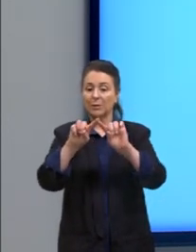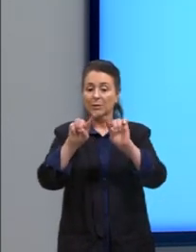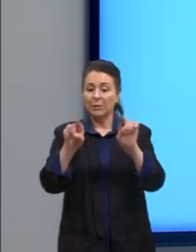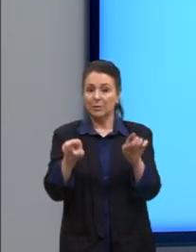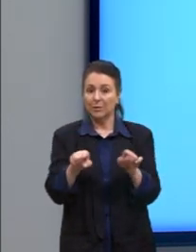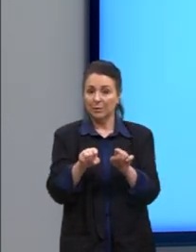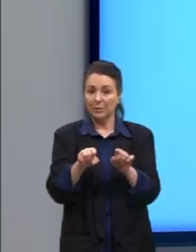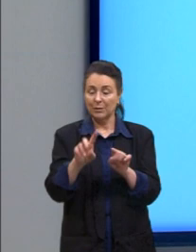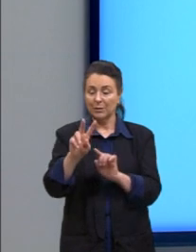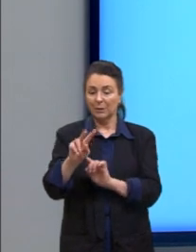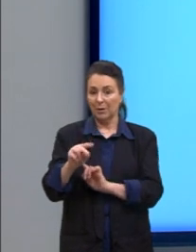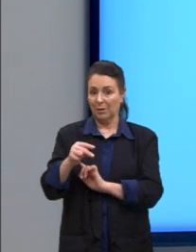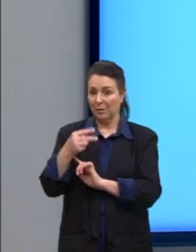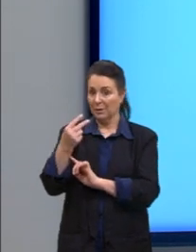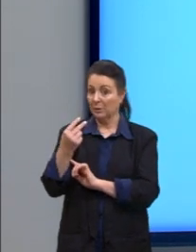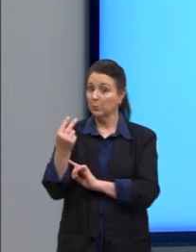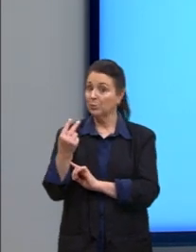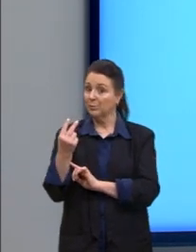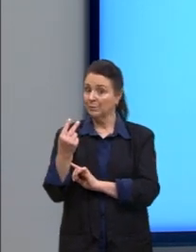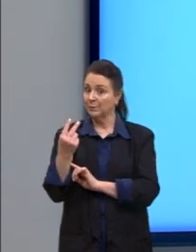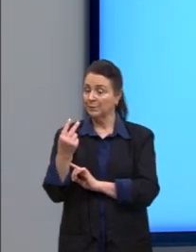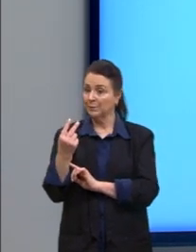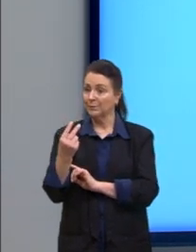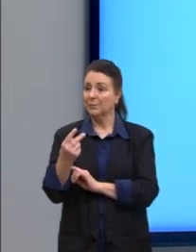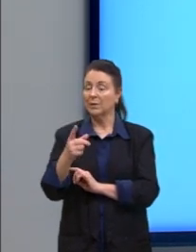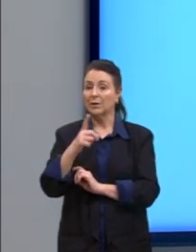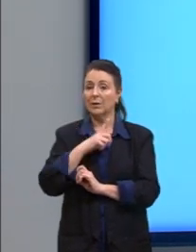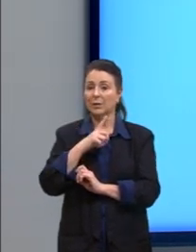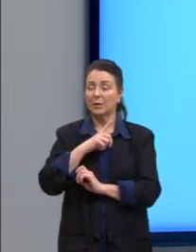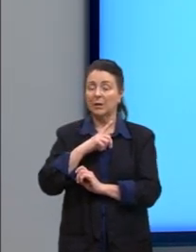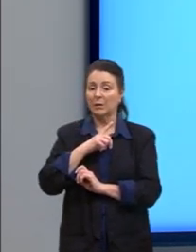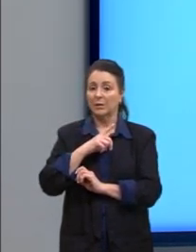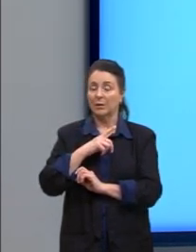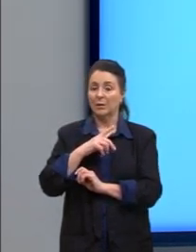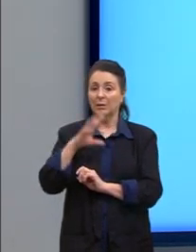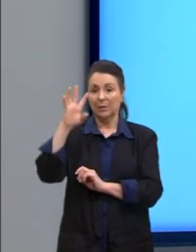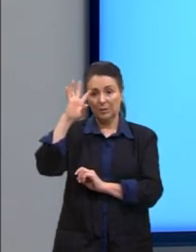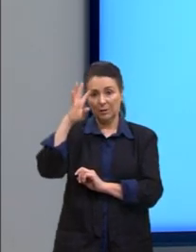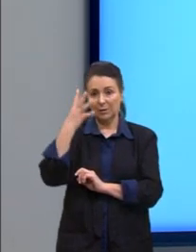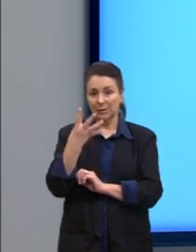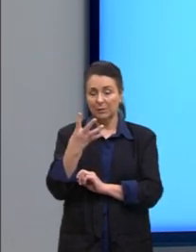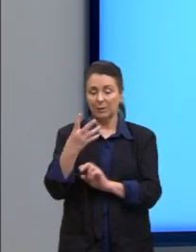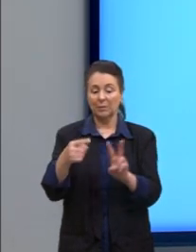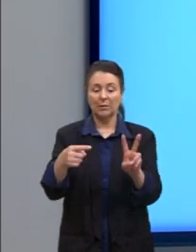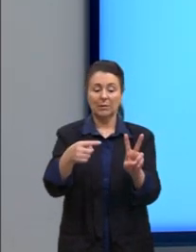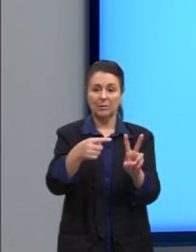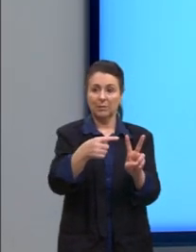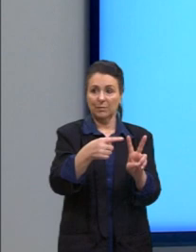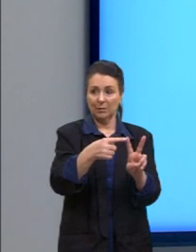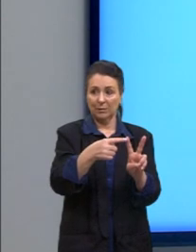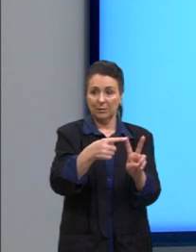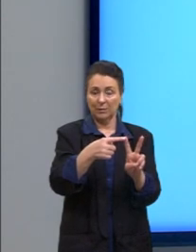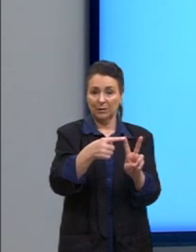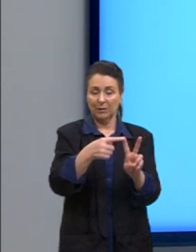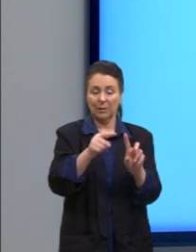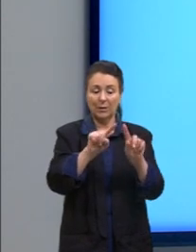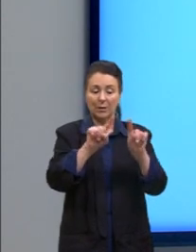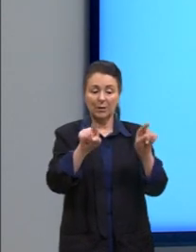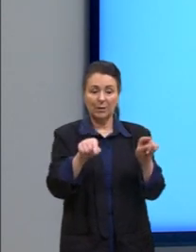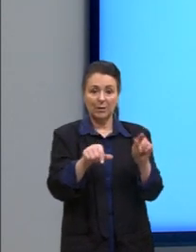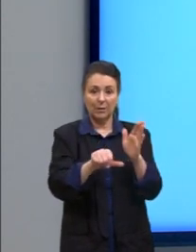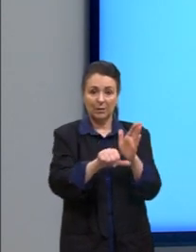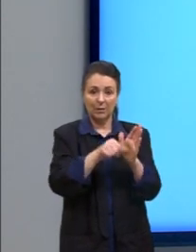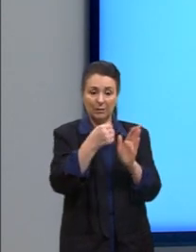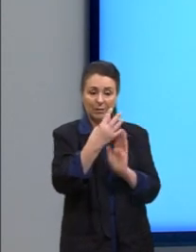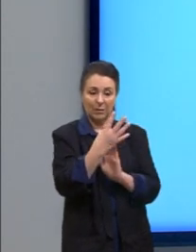quadrado. E aí nós teríamos, né? Resolvendo a raiz quadrada, no primeiro parênteses era o